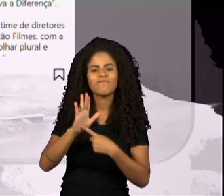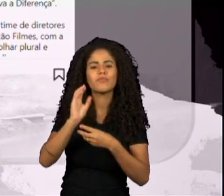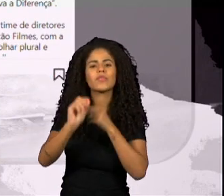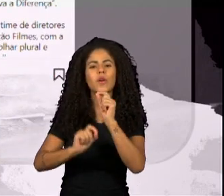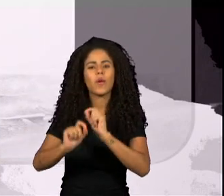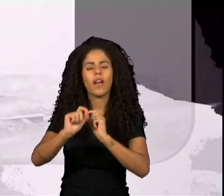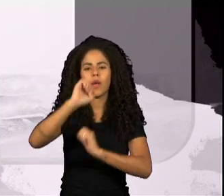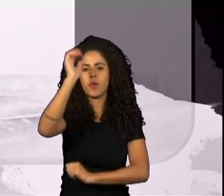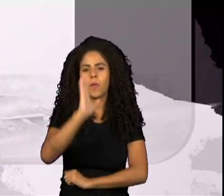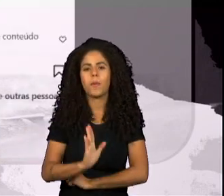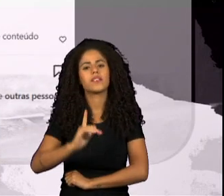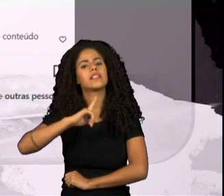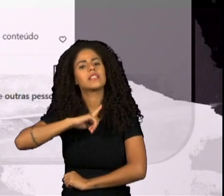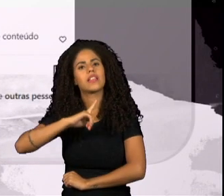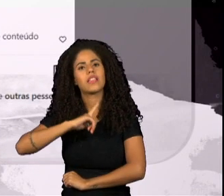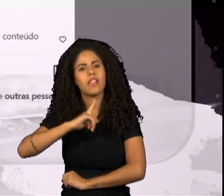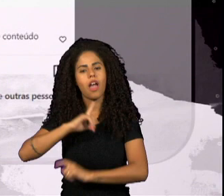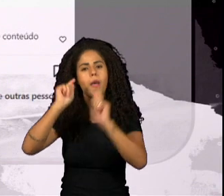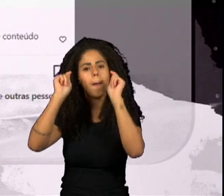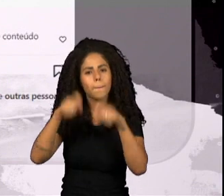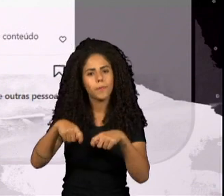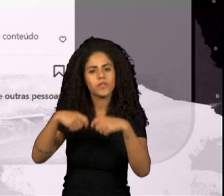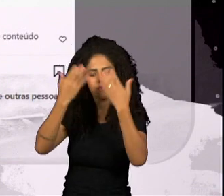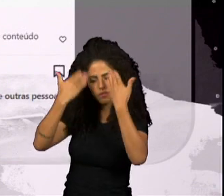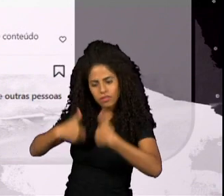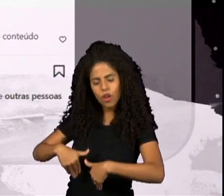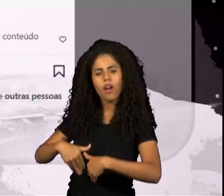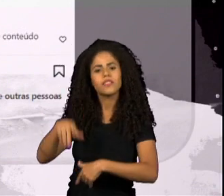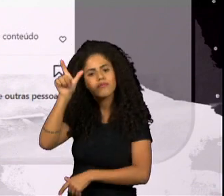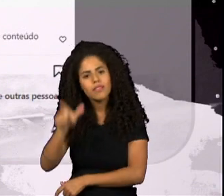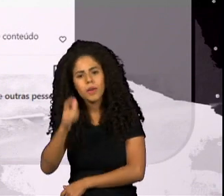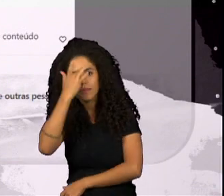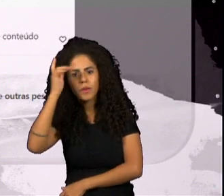existe no Brasil e do nosso jeito para o mundo.